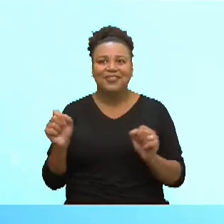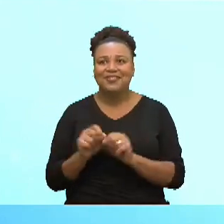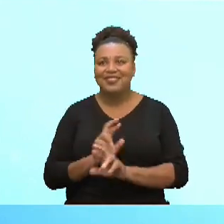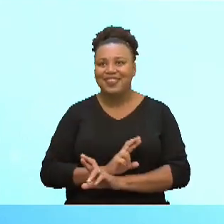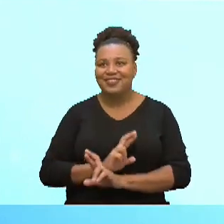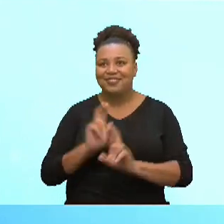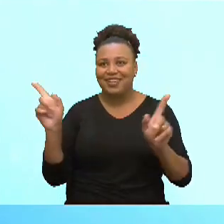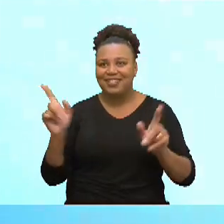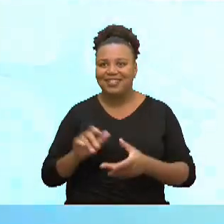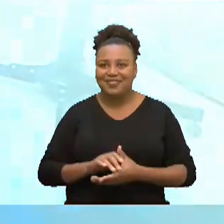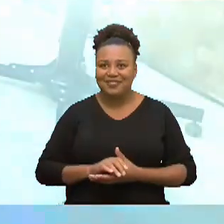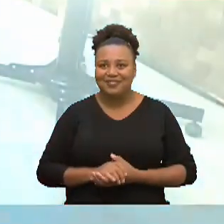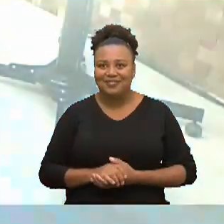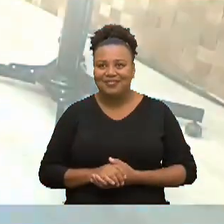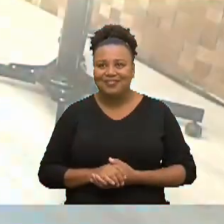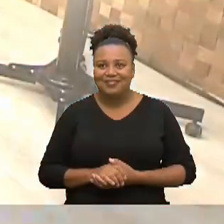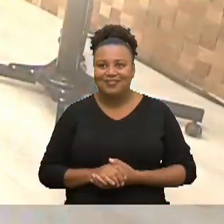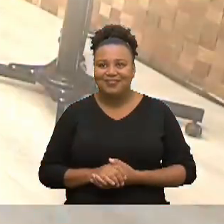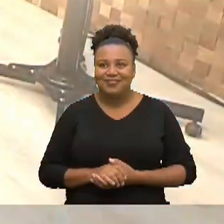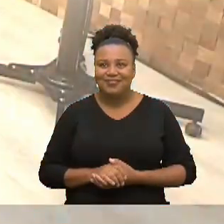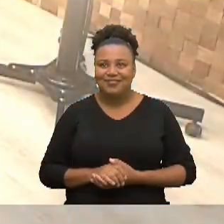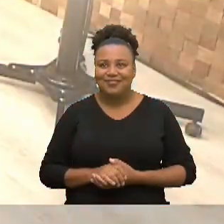diferença horas